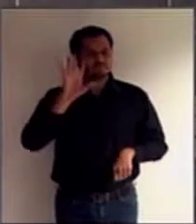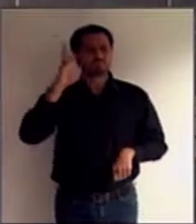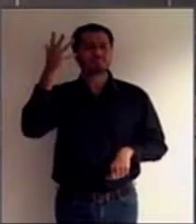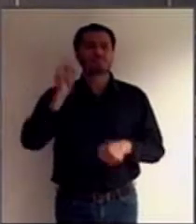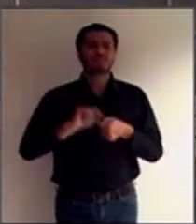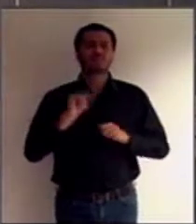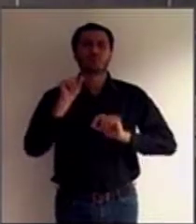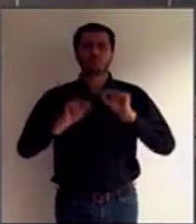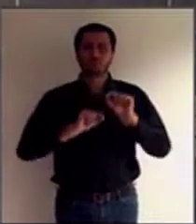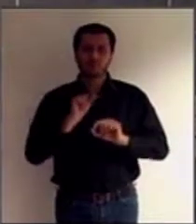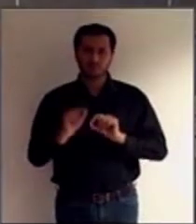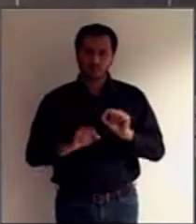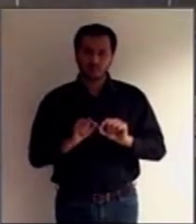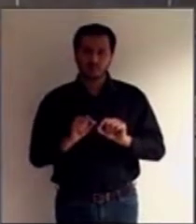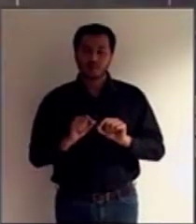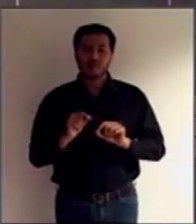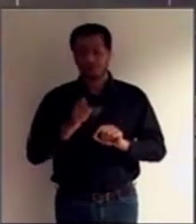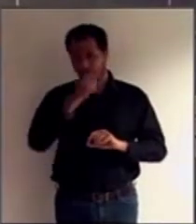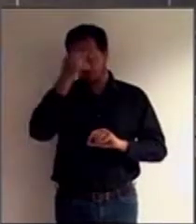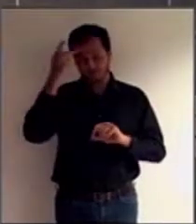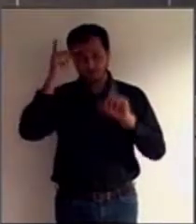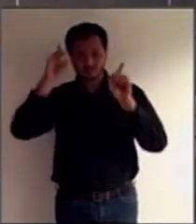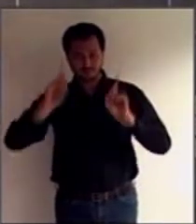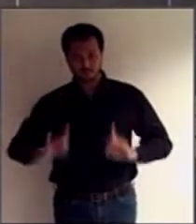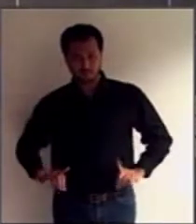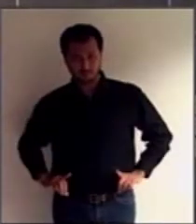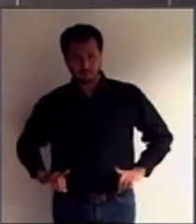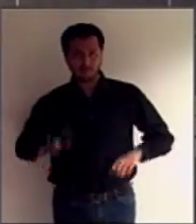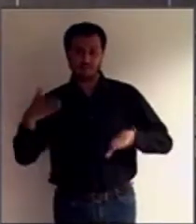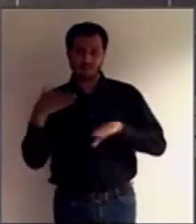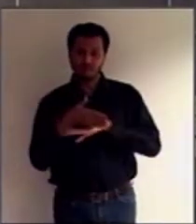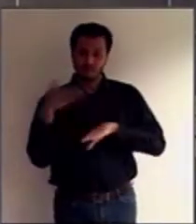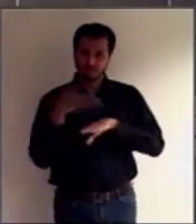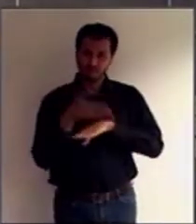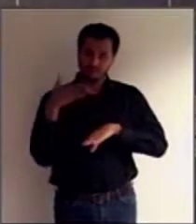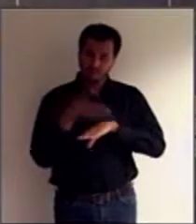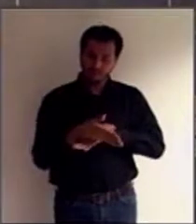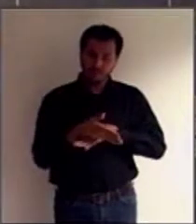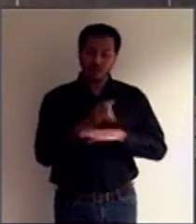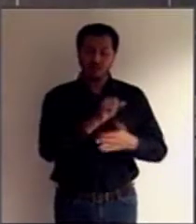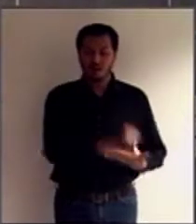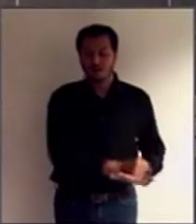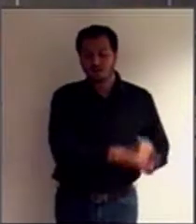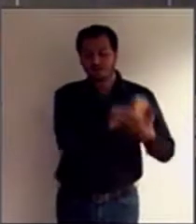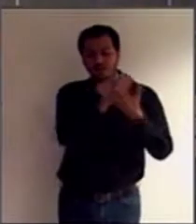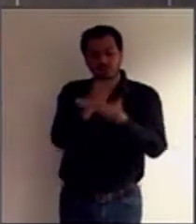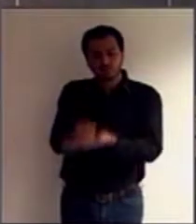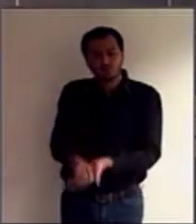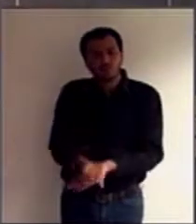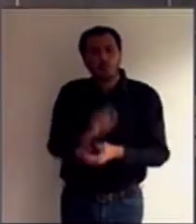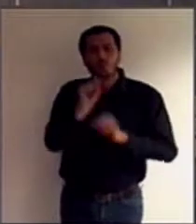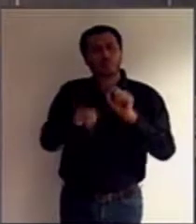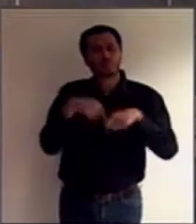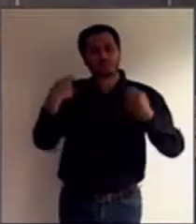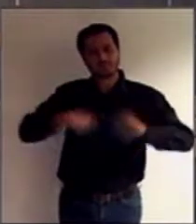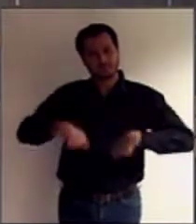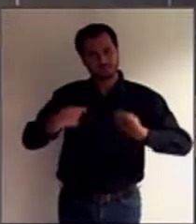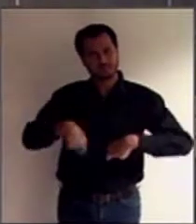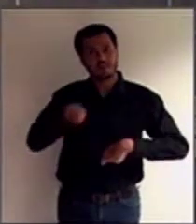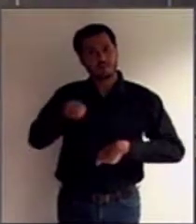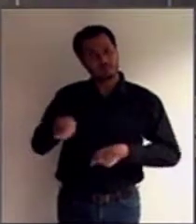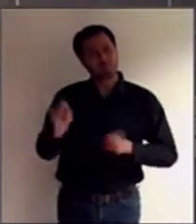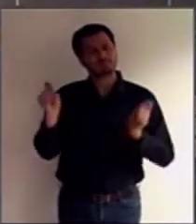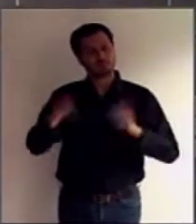prover o acesso de pessoas com deficiência ao apoio que necessitarem no exercício de sua capacidade